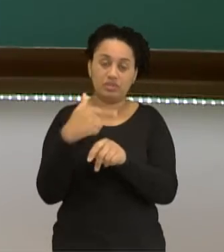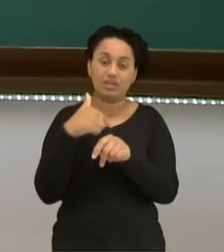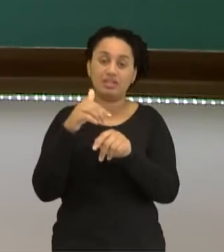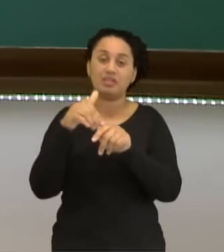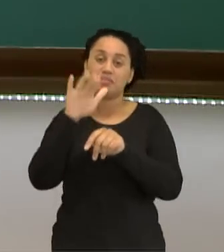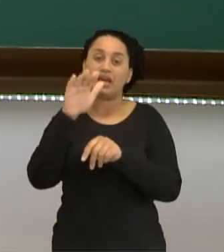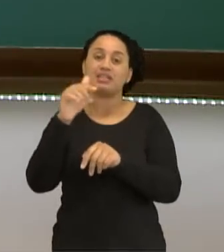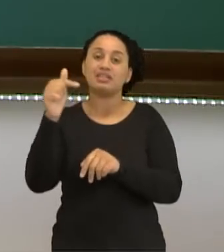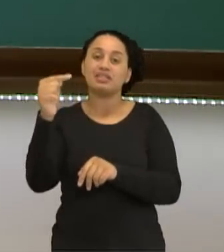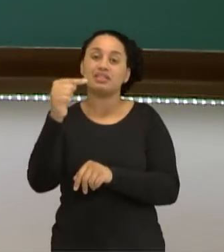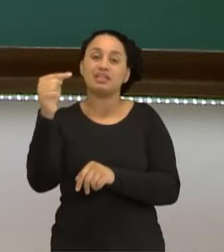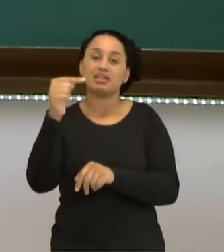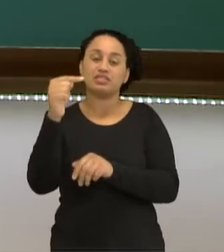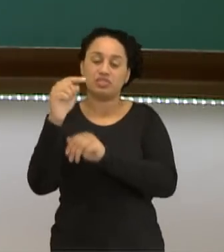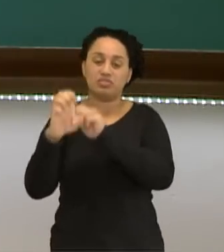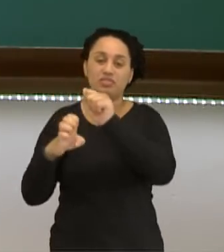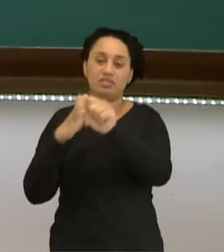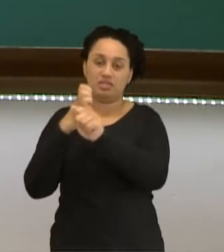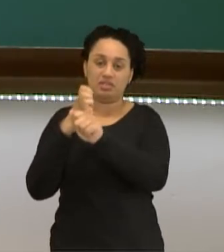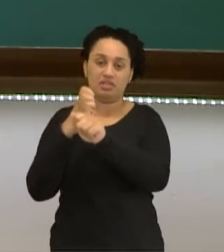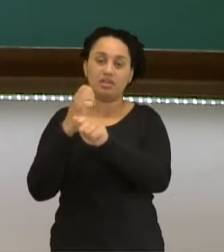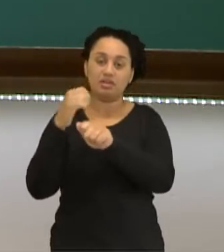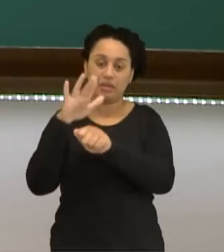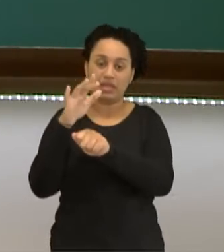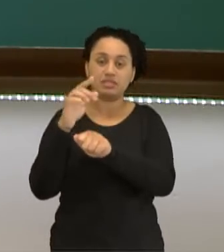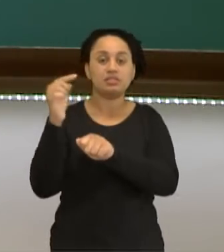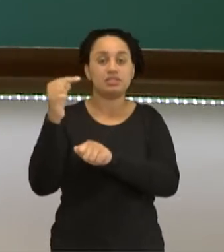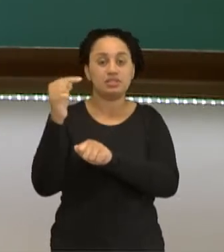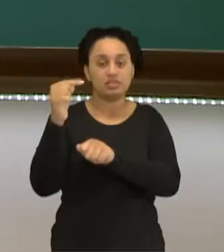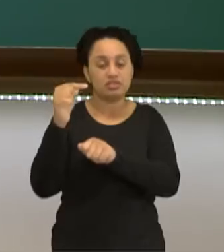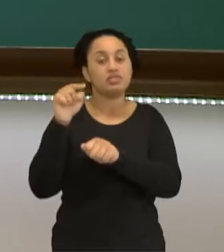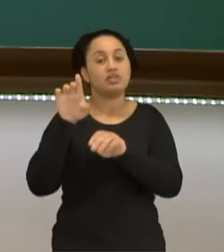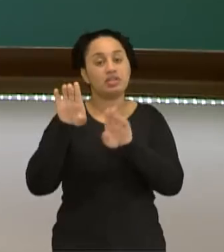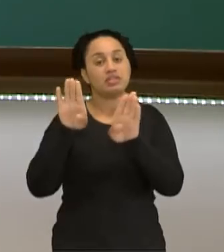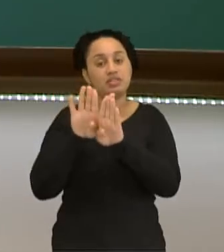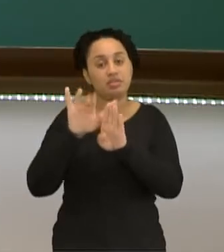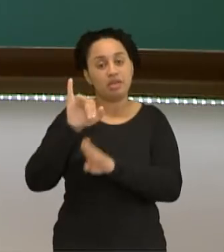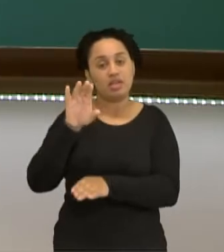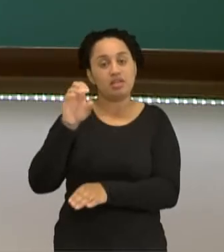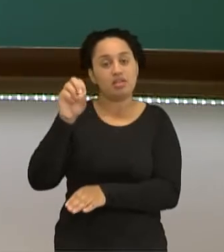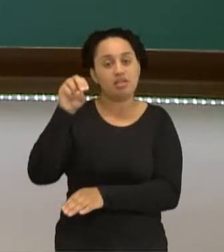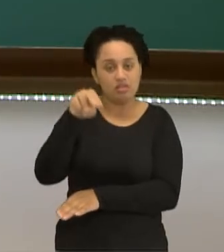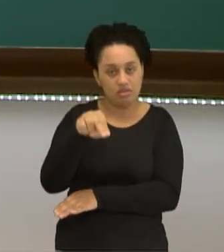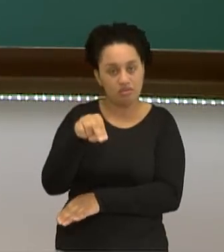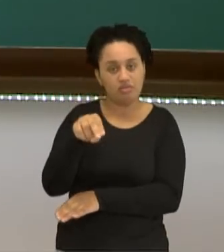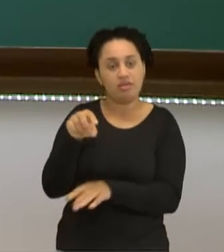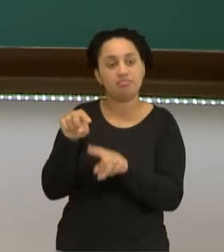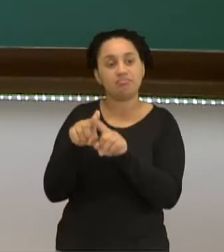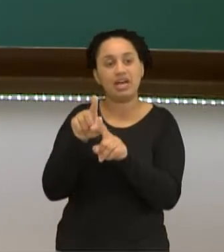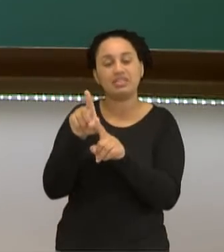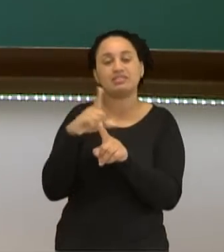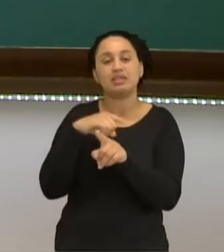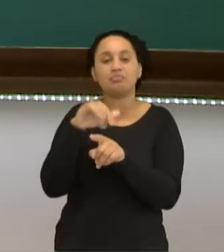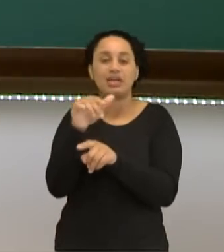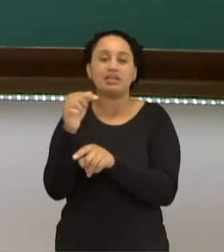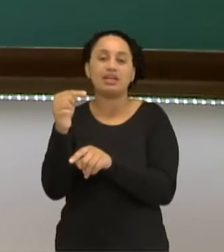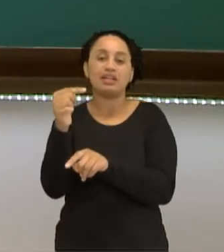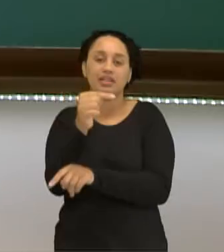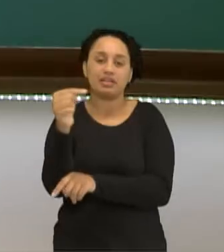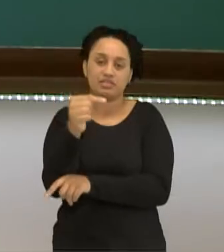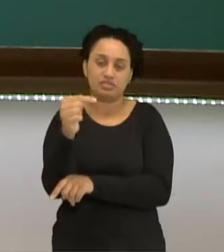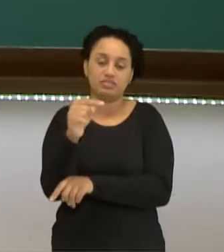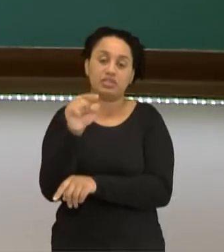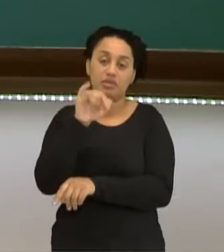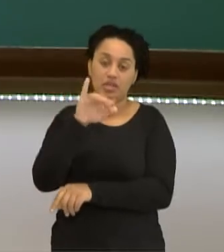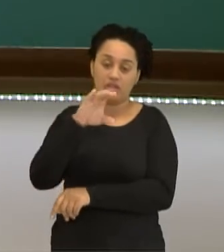positiva. Ele não é mais neutro. Agora ele chama-se íon também. Só que ele é um íon que tem mais cargas negativas do que carga